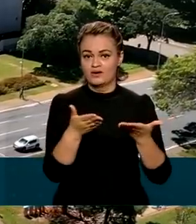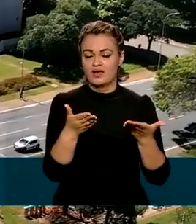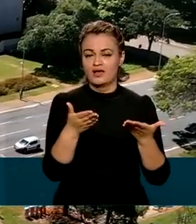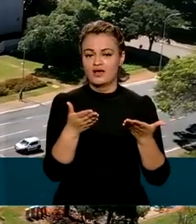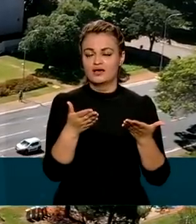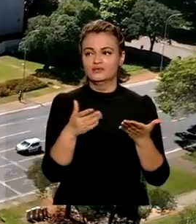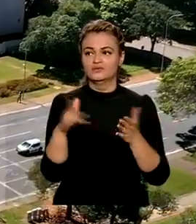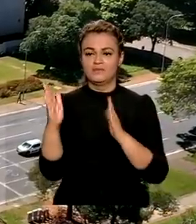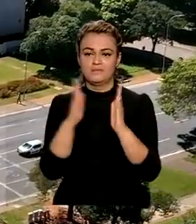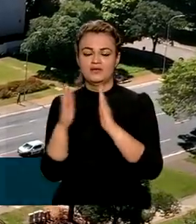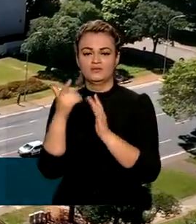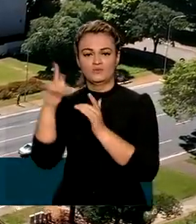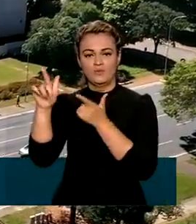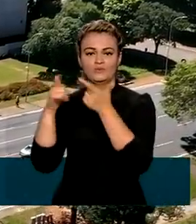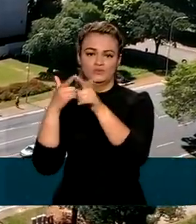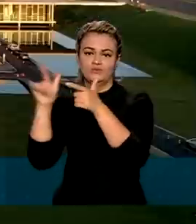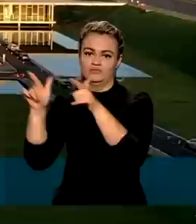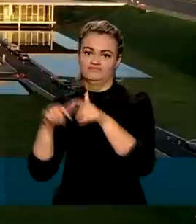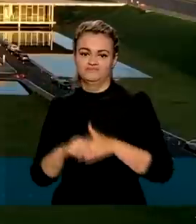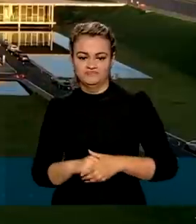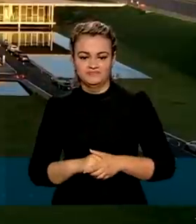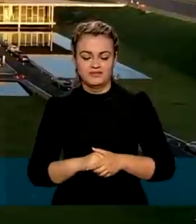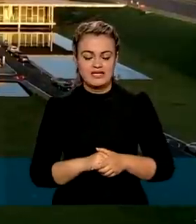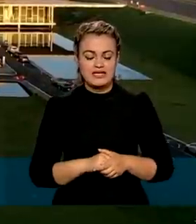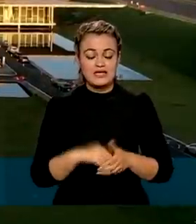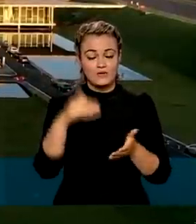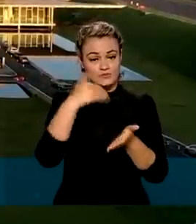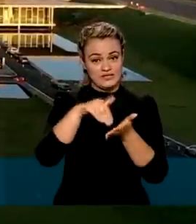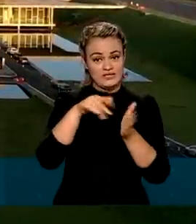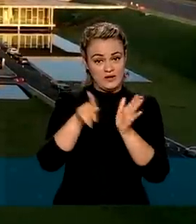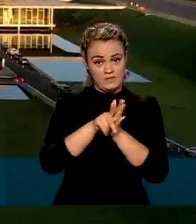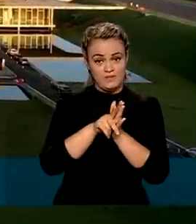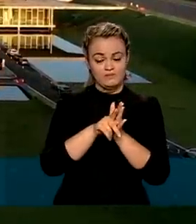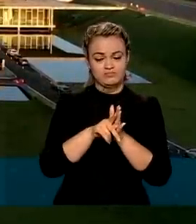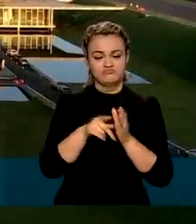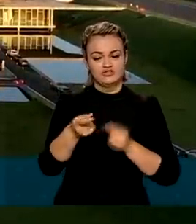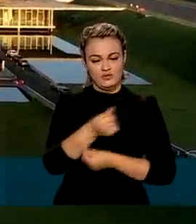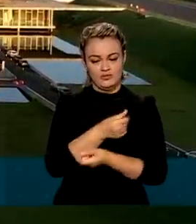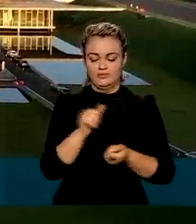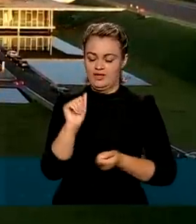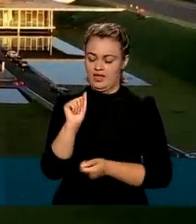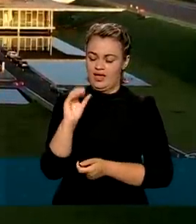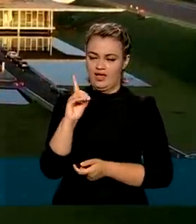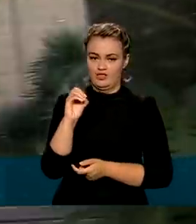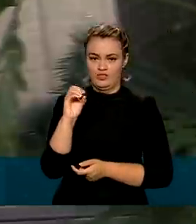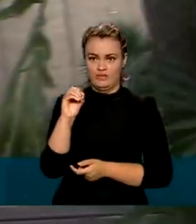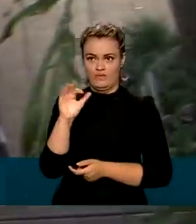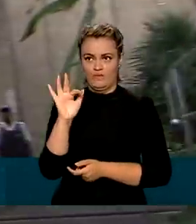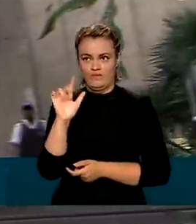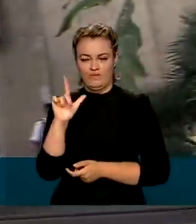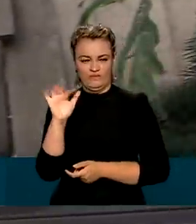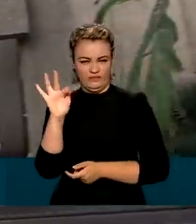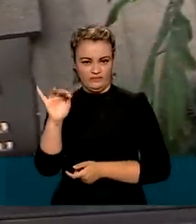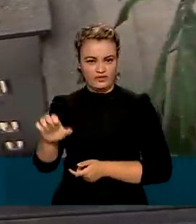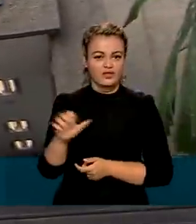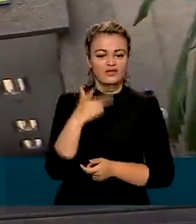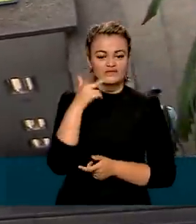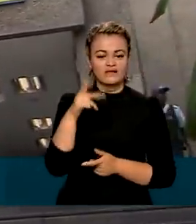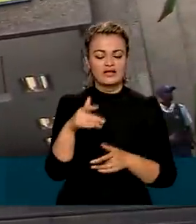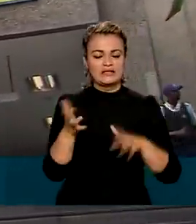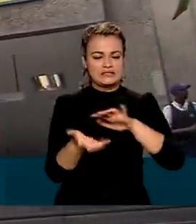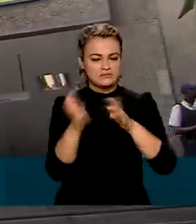do que em outras recessões do passado. Para o secretário de Política Econômica, Adolfo Saquicida, a continuidade das